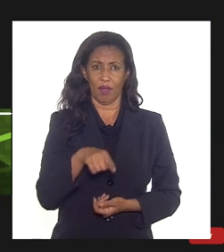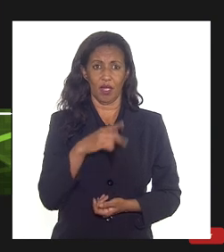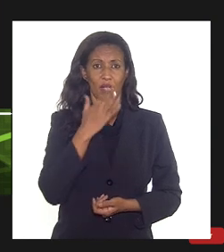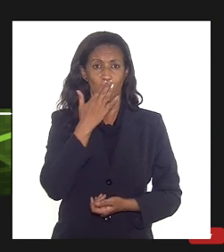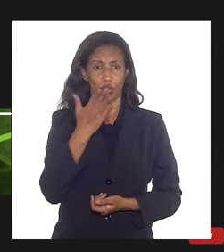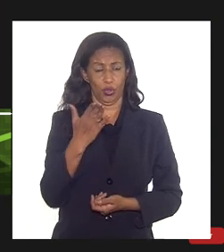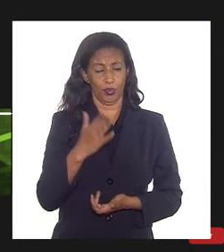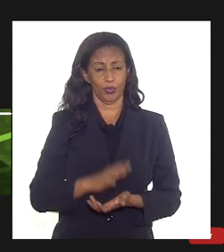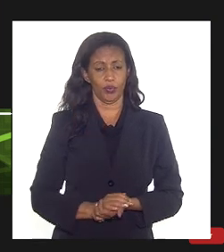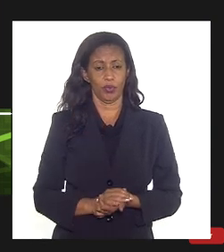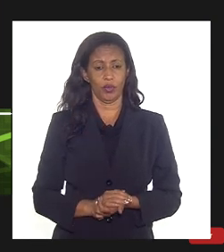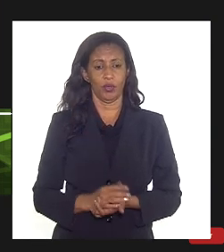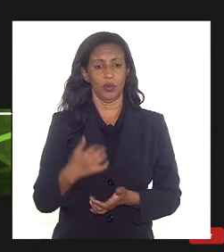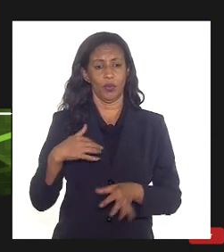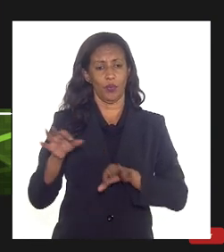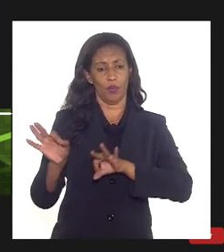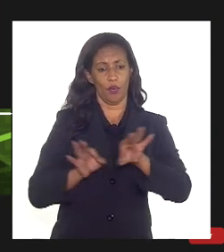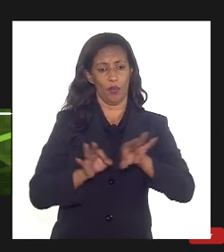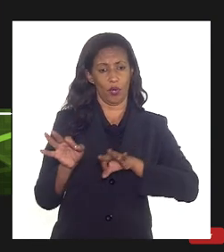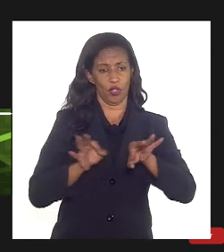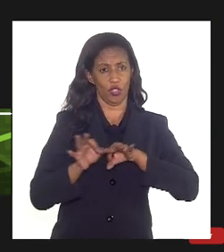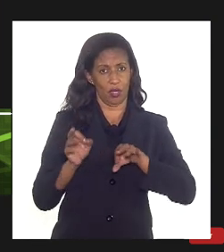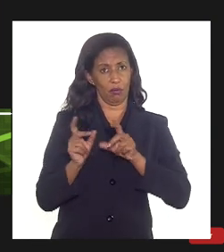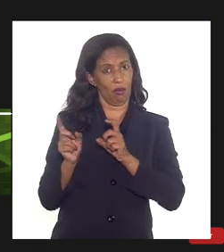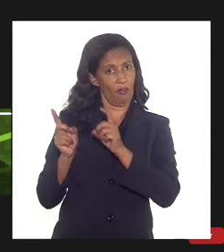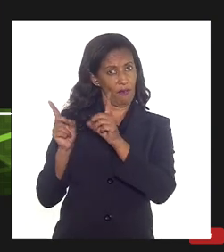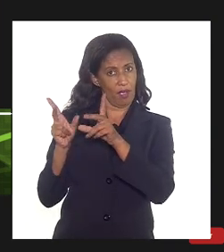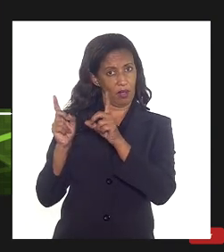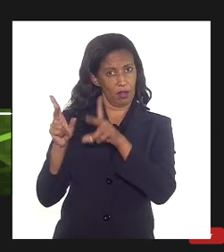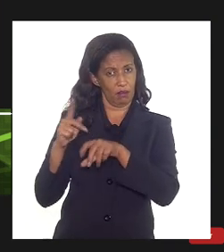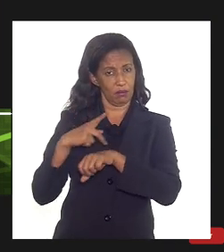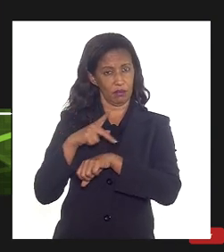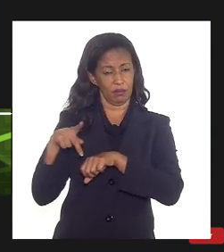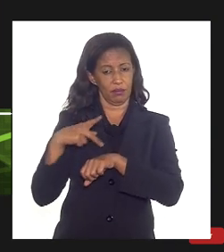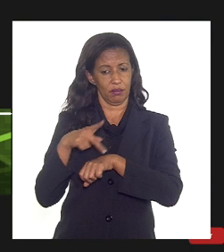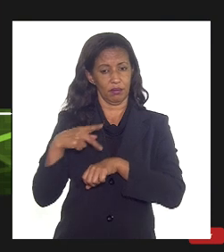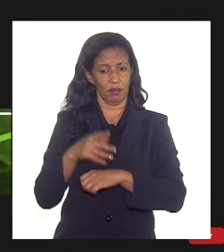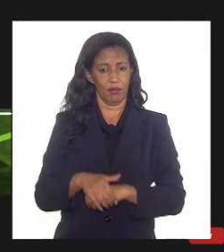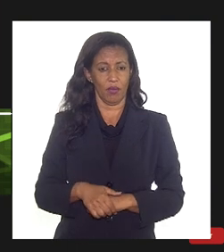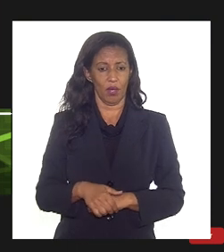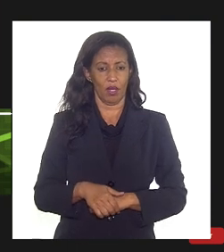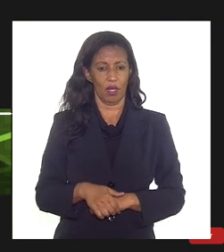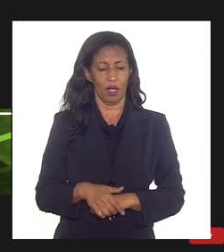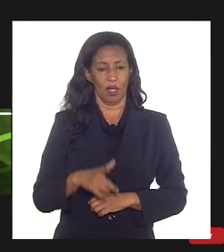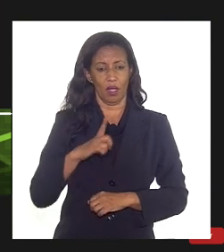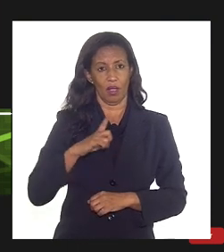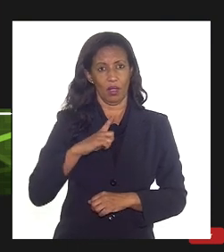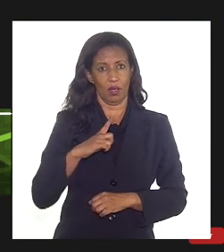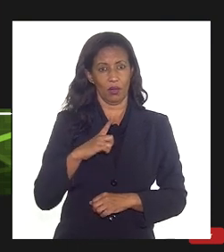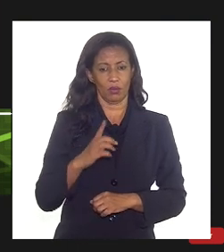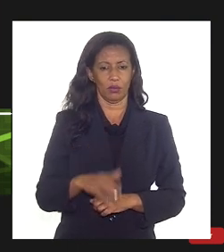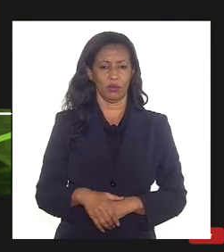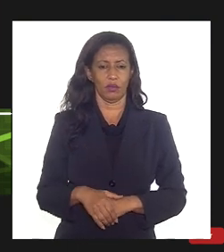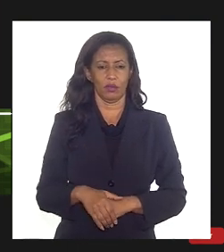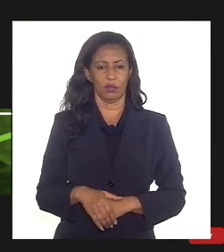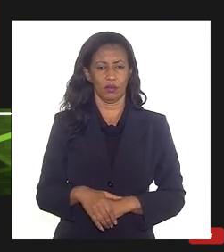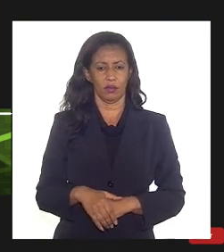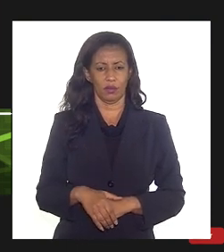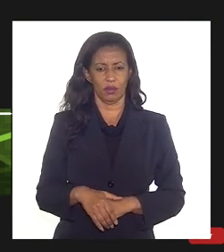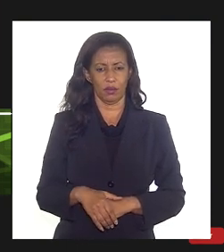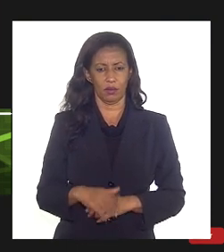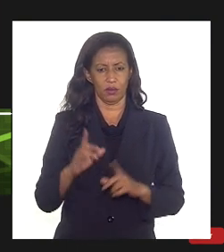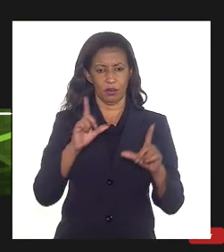projeto que eu tô maximizando a exportação então tem aqui à direita né se o senhor tivesse uma ideia